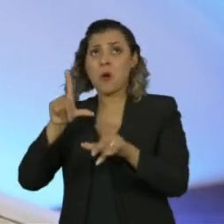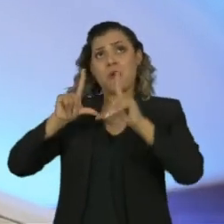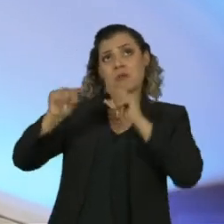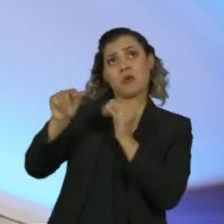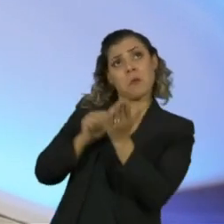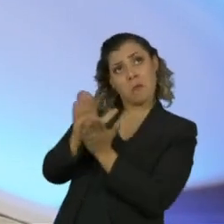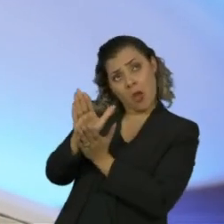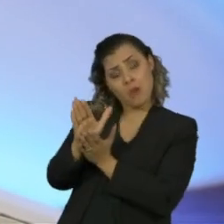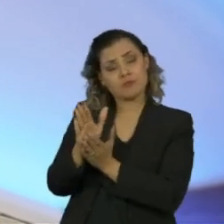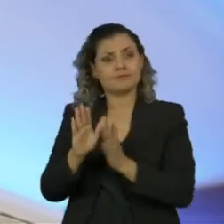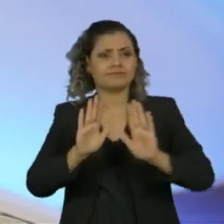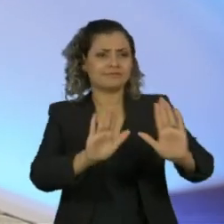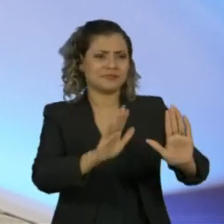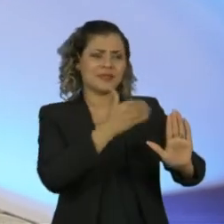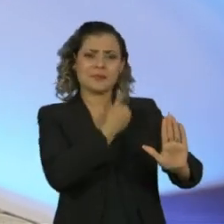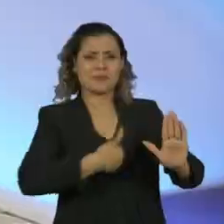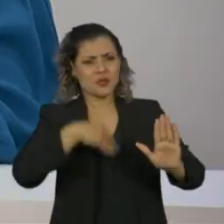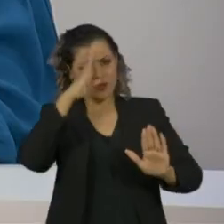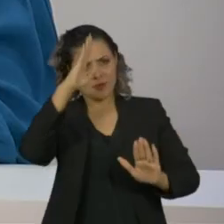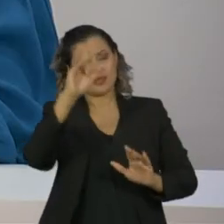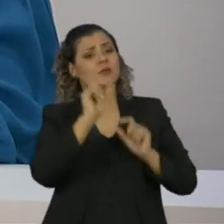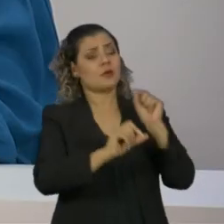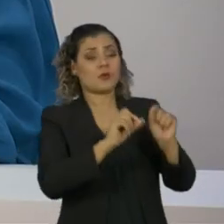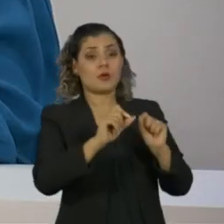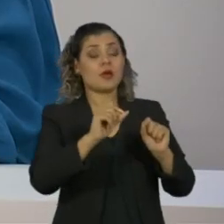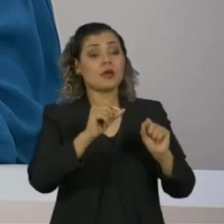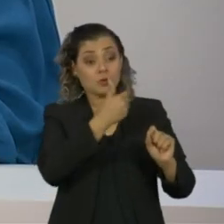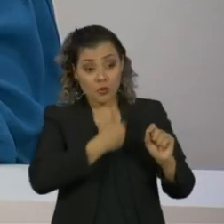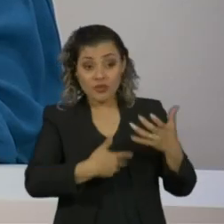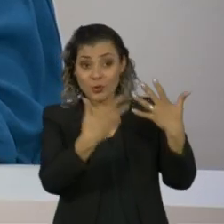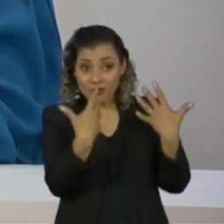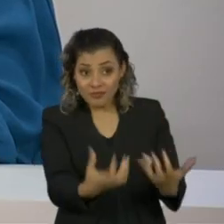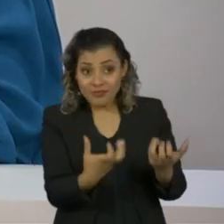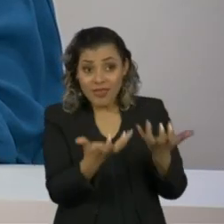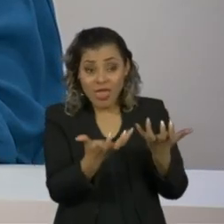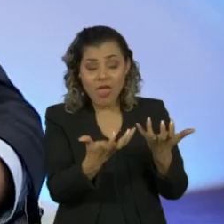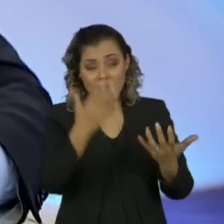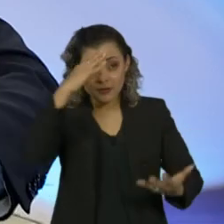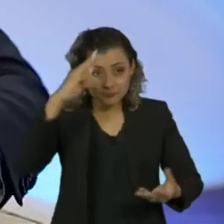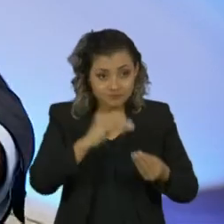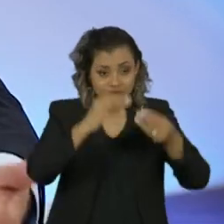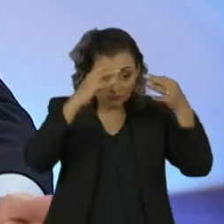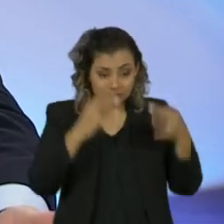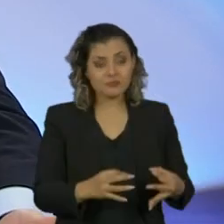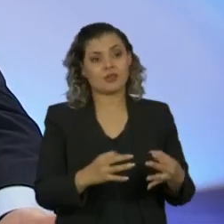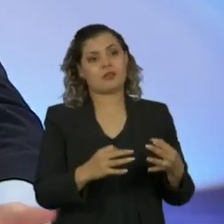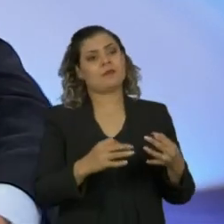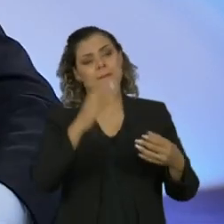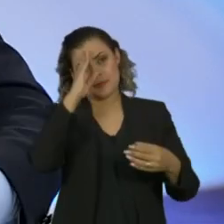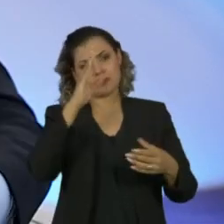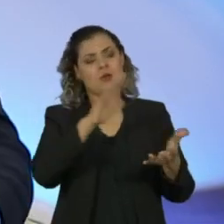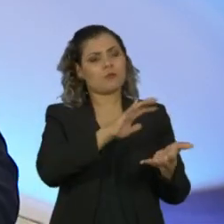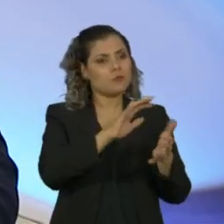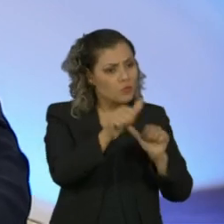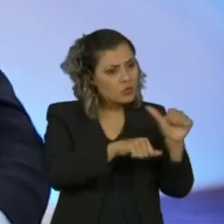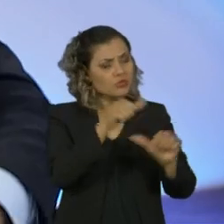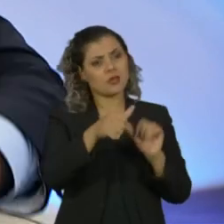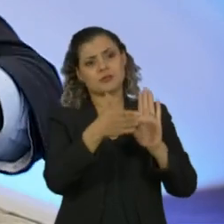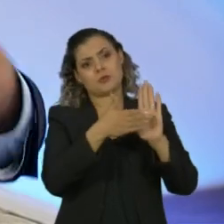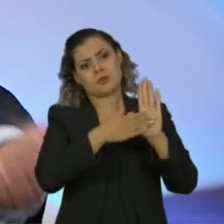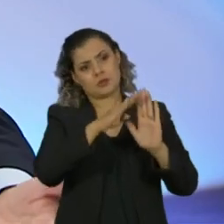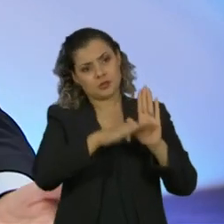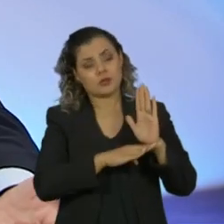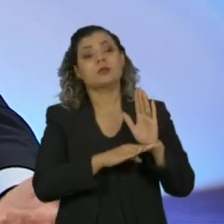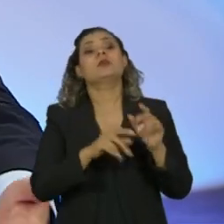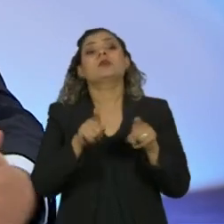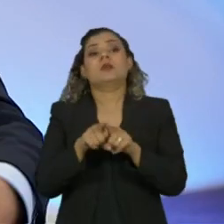saber se de fato o governo está disposto e compreendeu que sem essas duas âncoras sobre equilíbrio fiscal